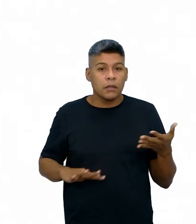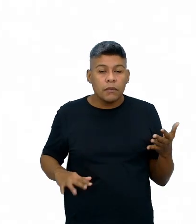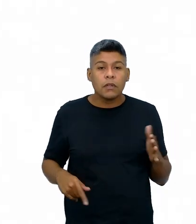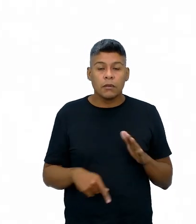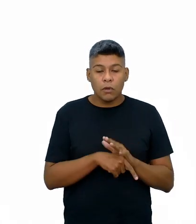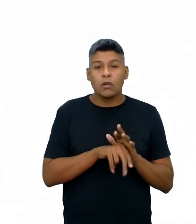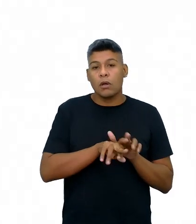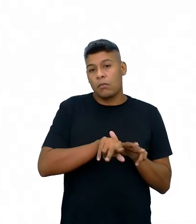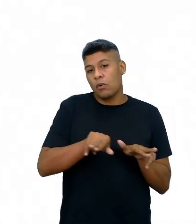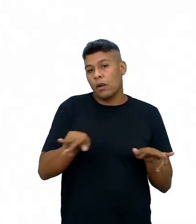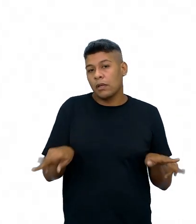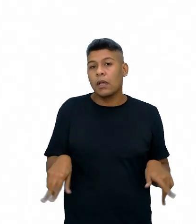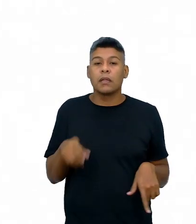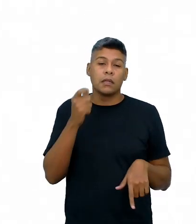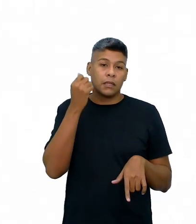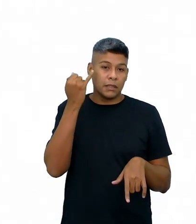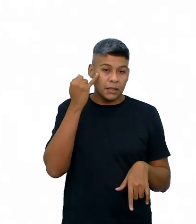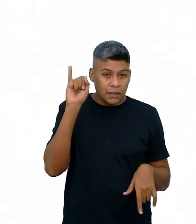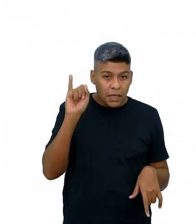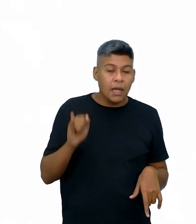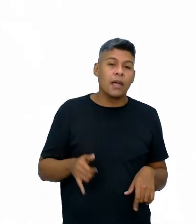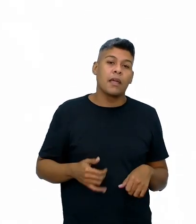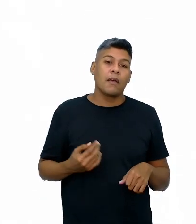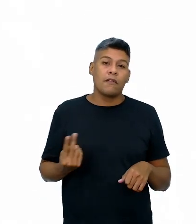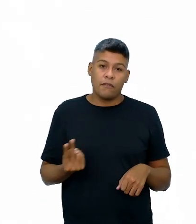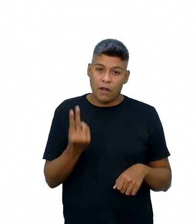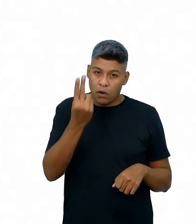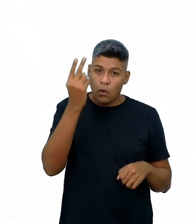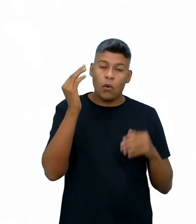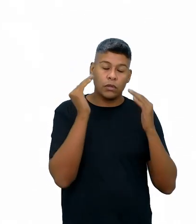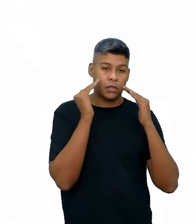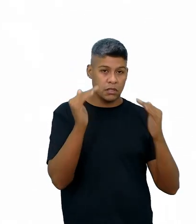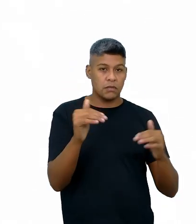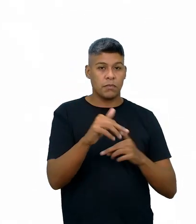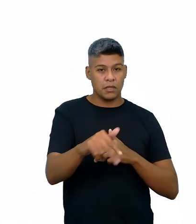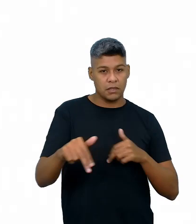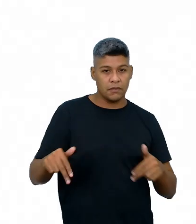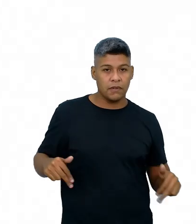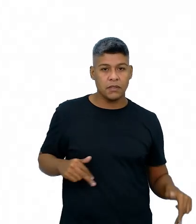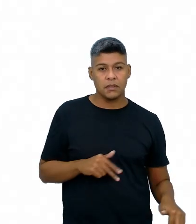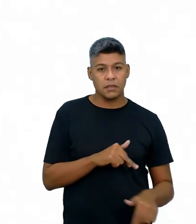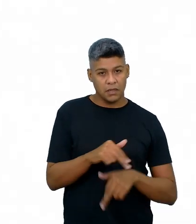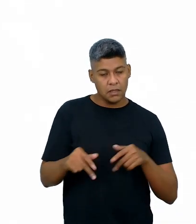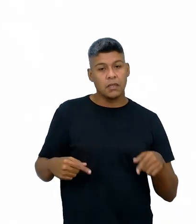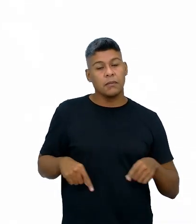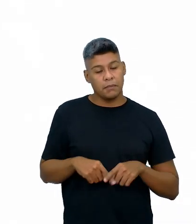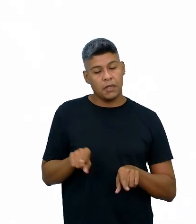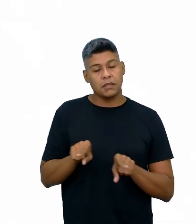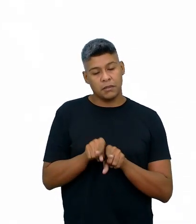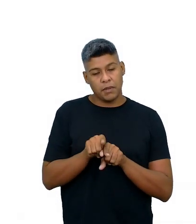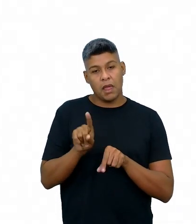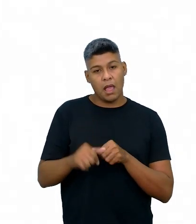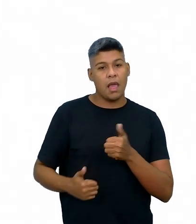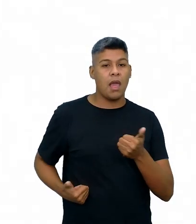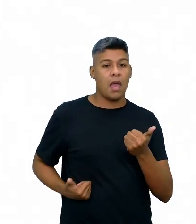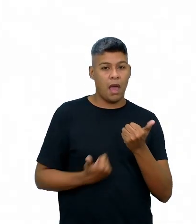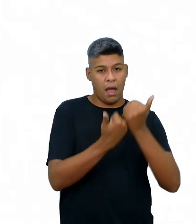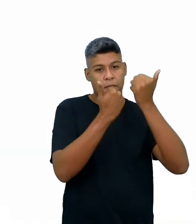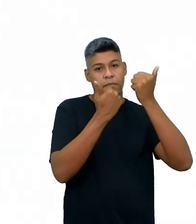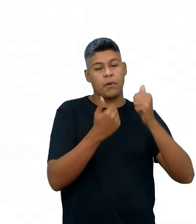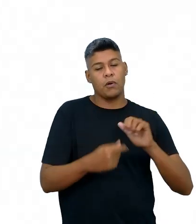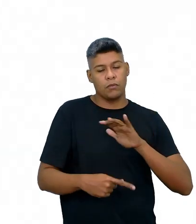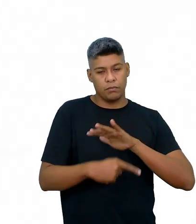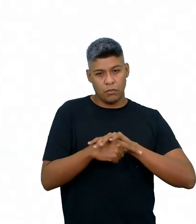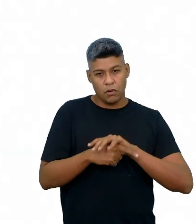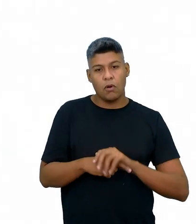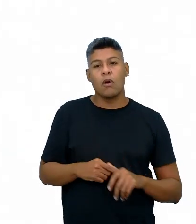pluralidade de ideias, de valores, de respeito às diversidades, mas também é um apoio, né? Um combate aos